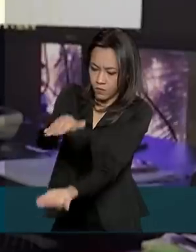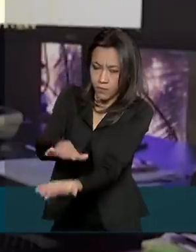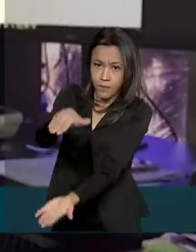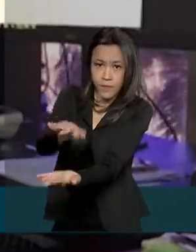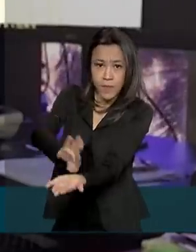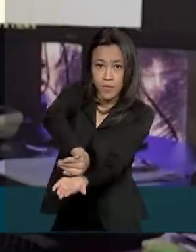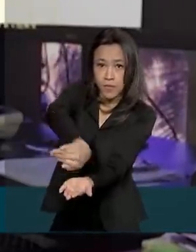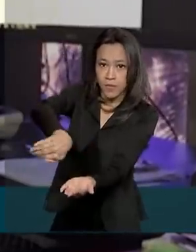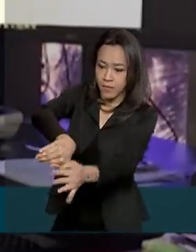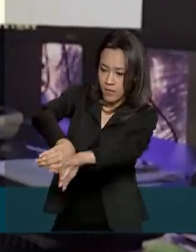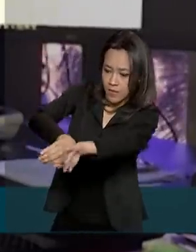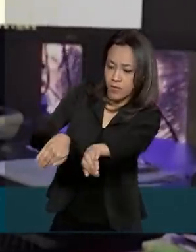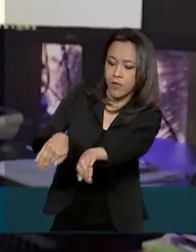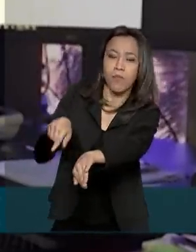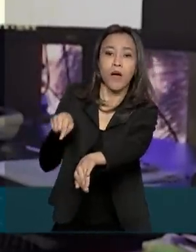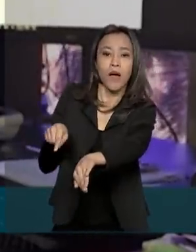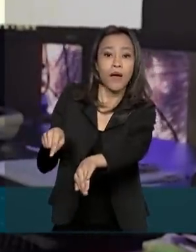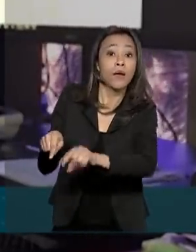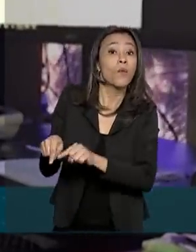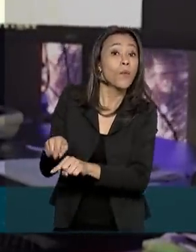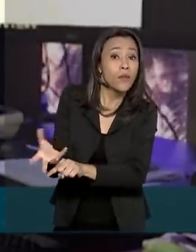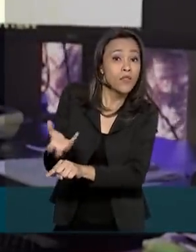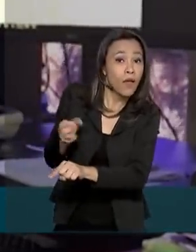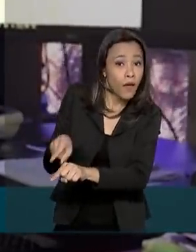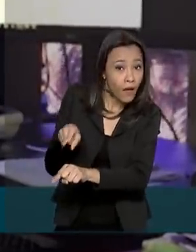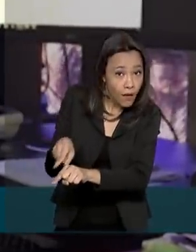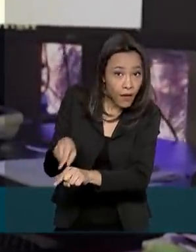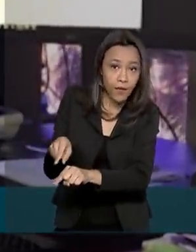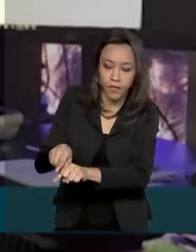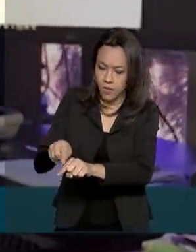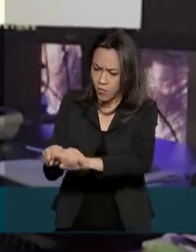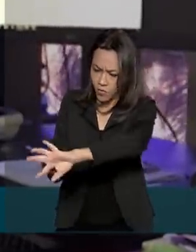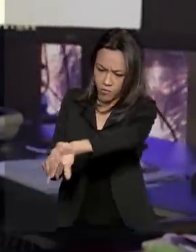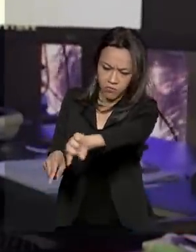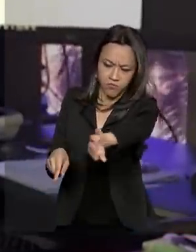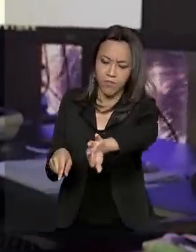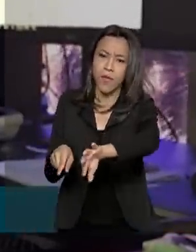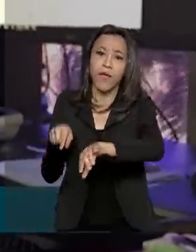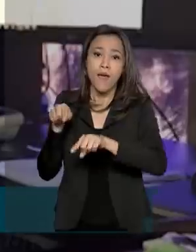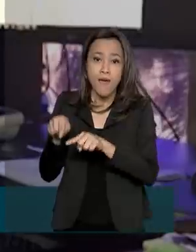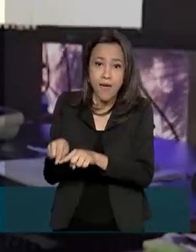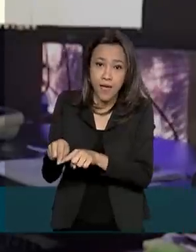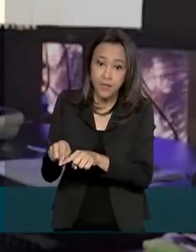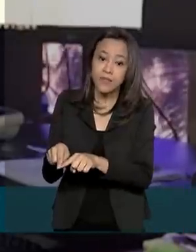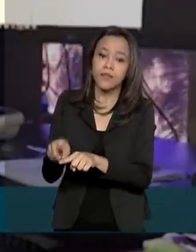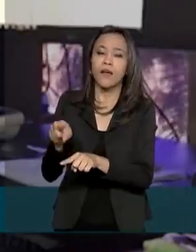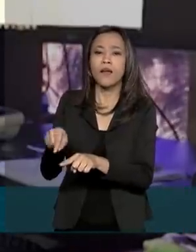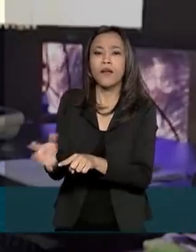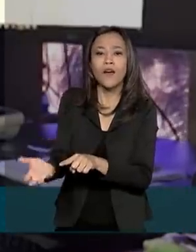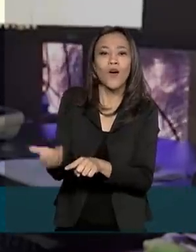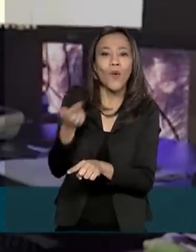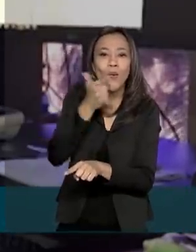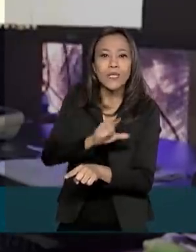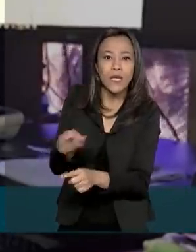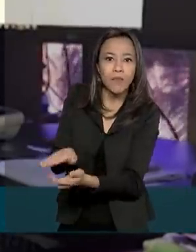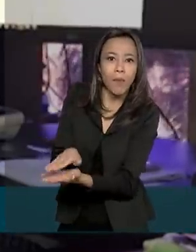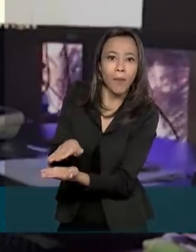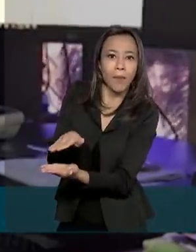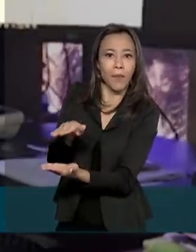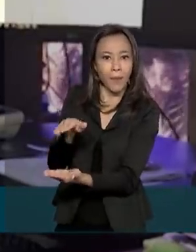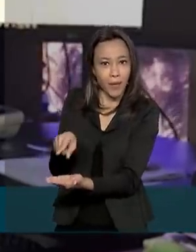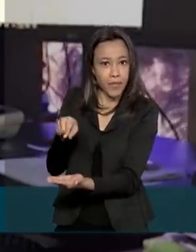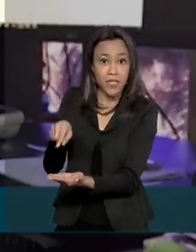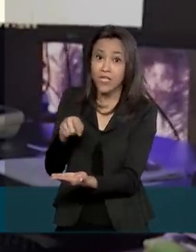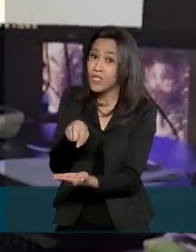só a parte do sangue que a gente deseja e volta o restante. Dessa forma a gente consegue fazer uma doação com um volume maior sem